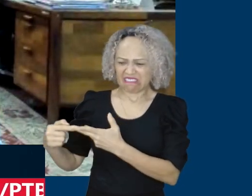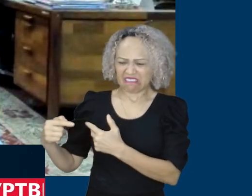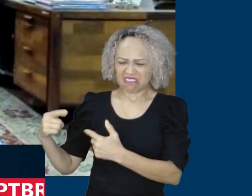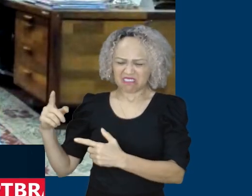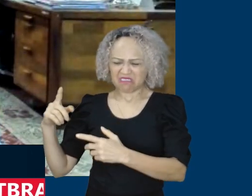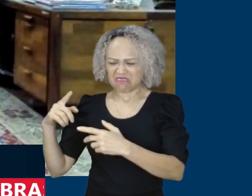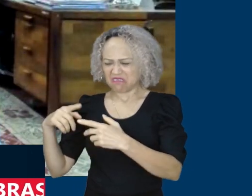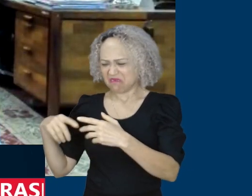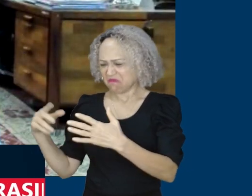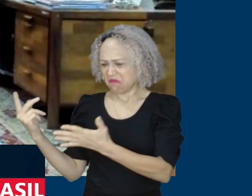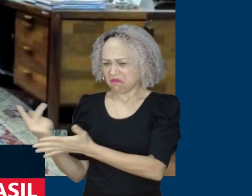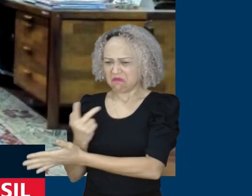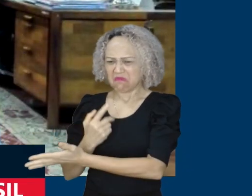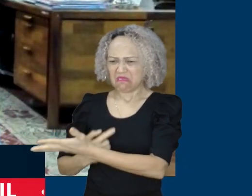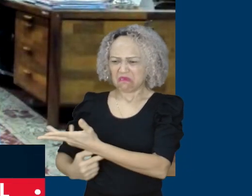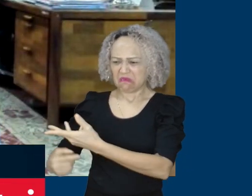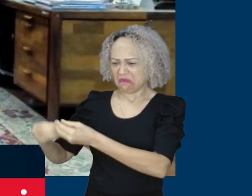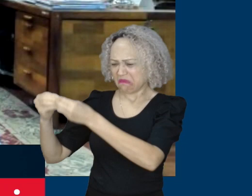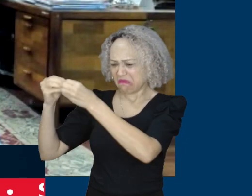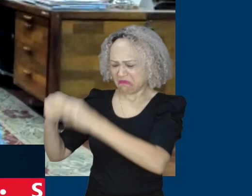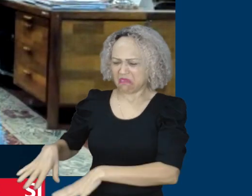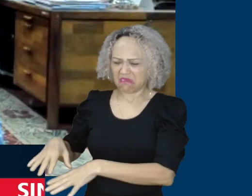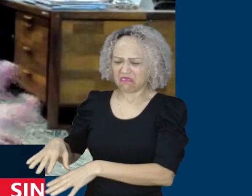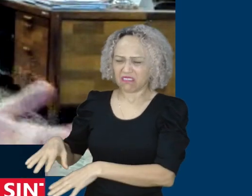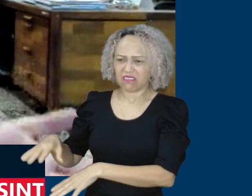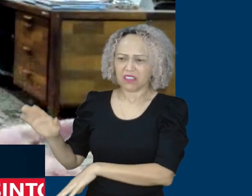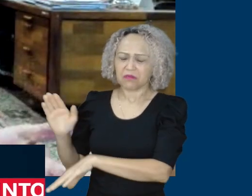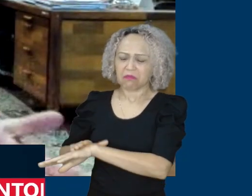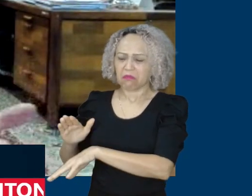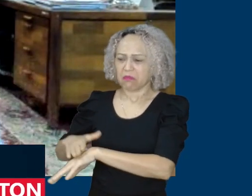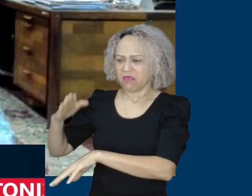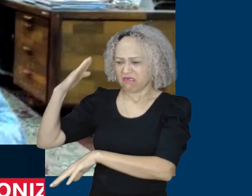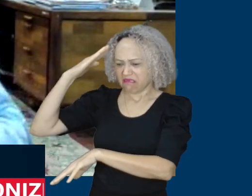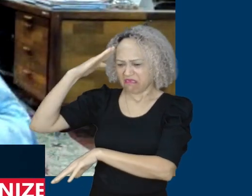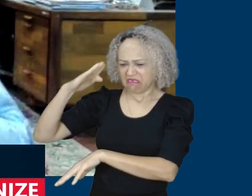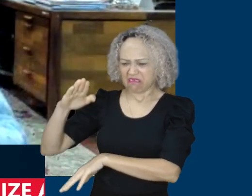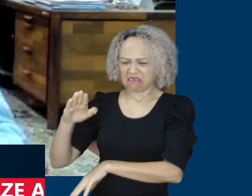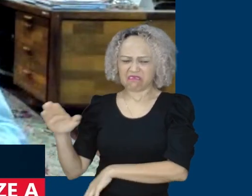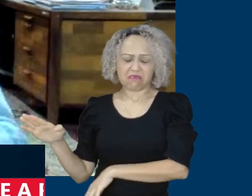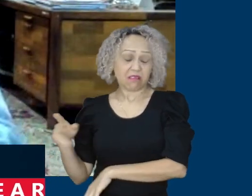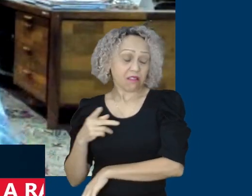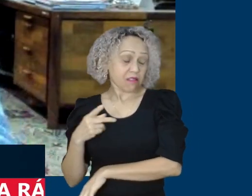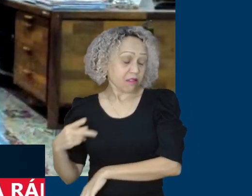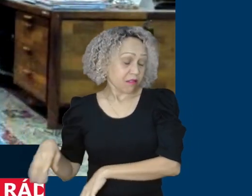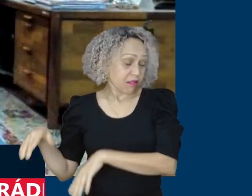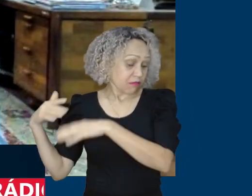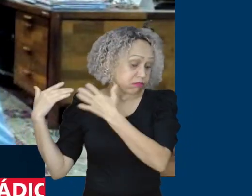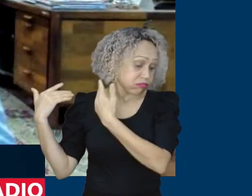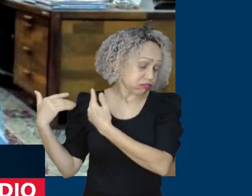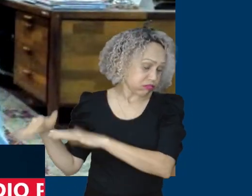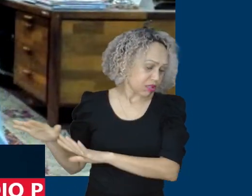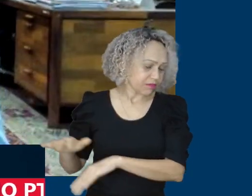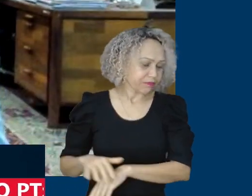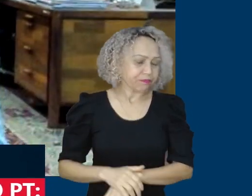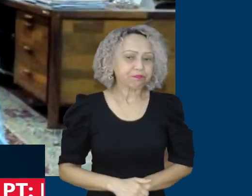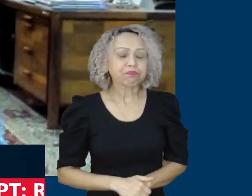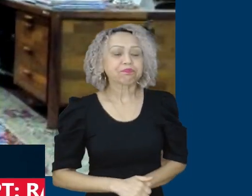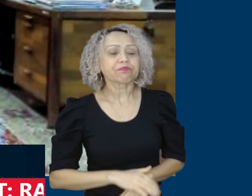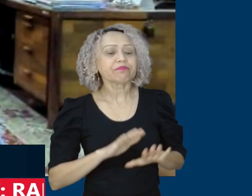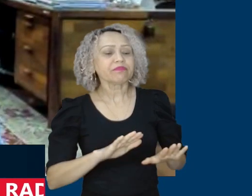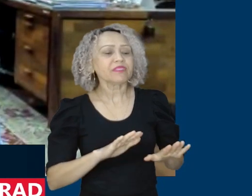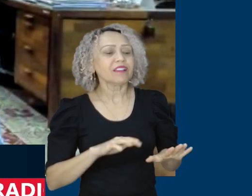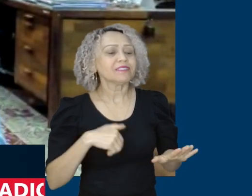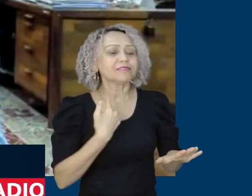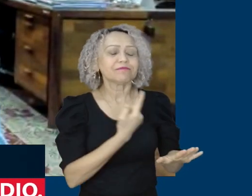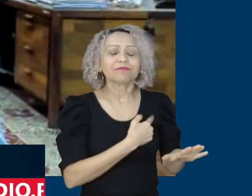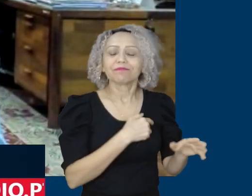deixada pelo governo das trevas. De forma que o Ministério do Trabalho e Emprego também vem trabalhando as várias temáticas. E o